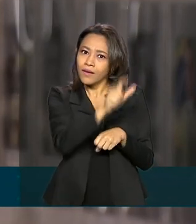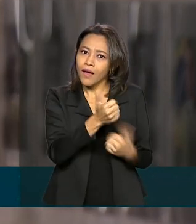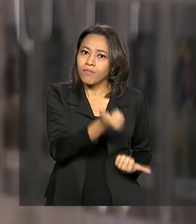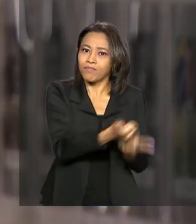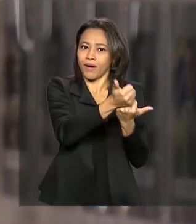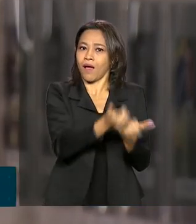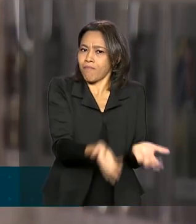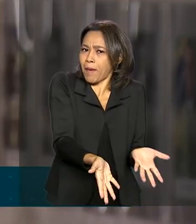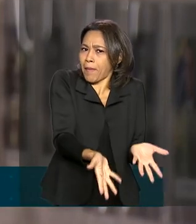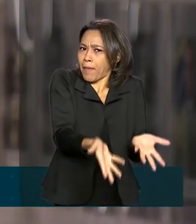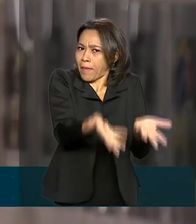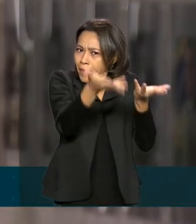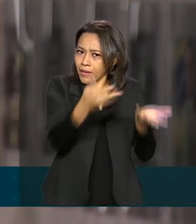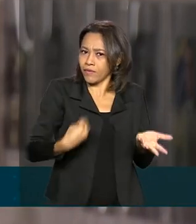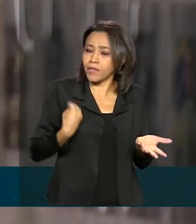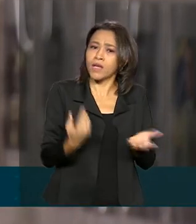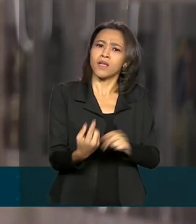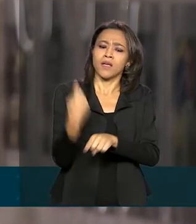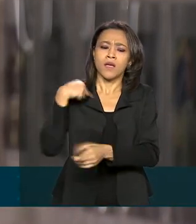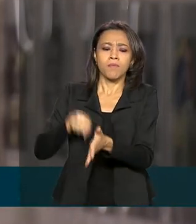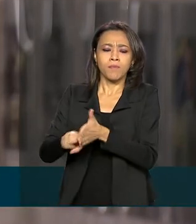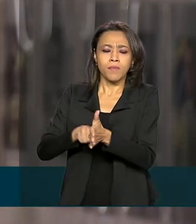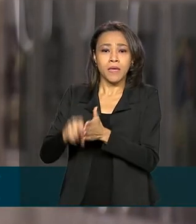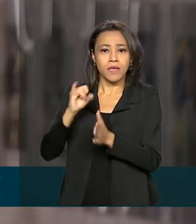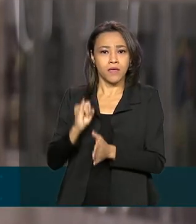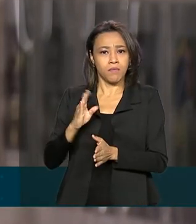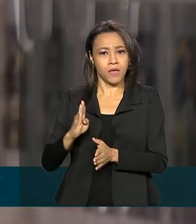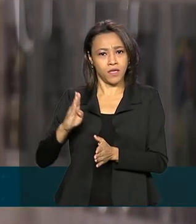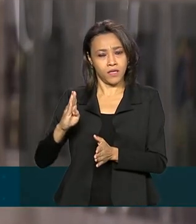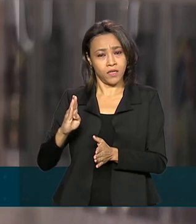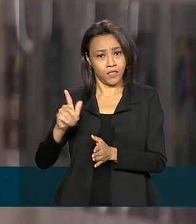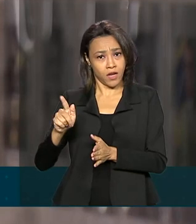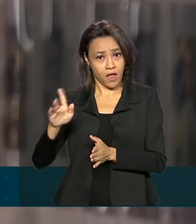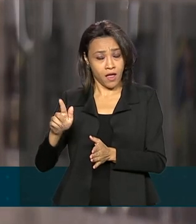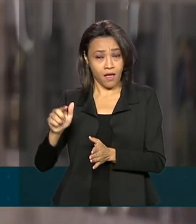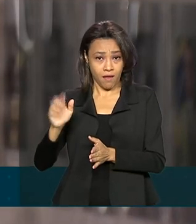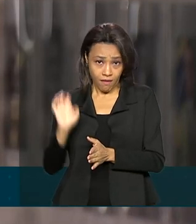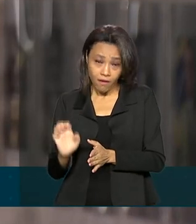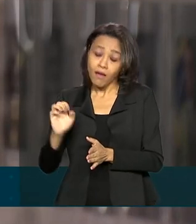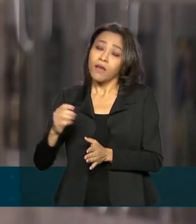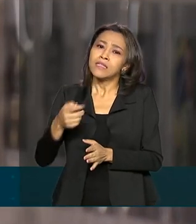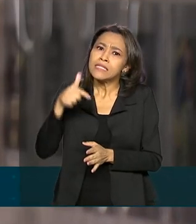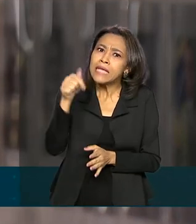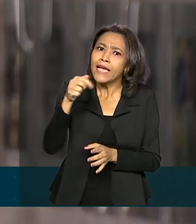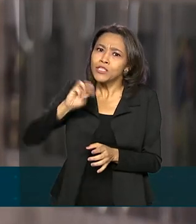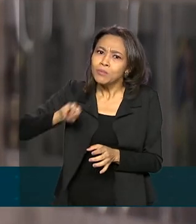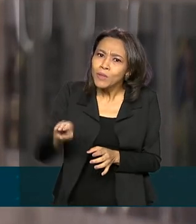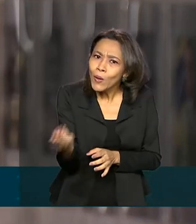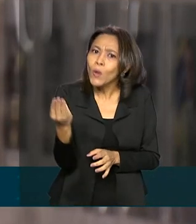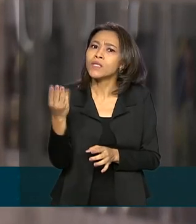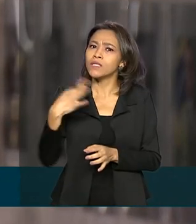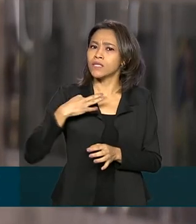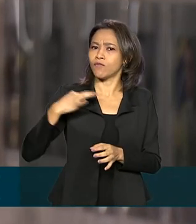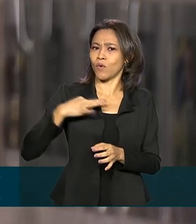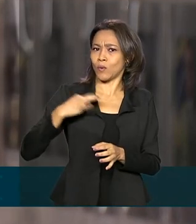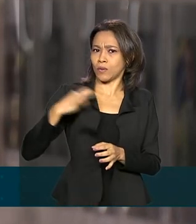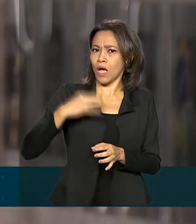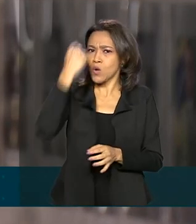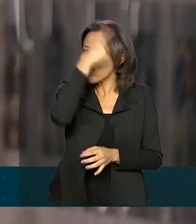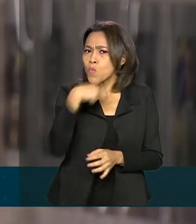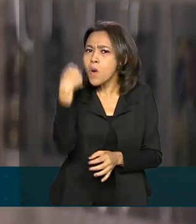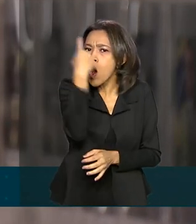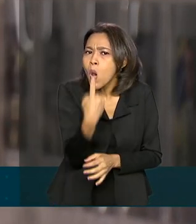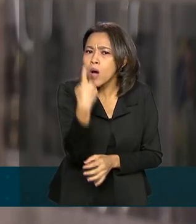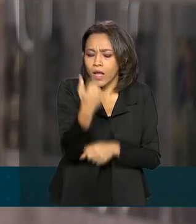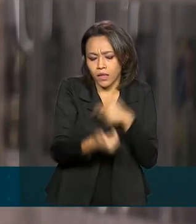De acordo com o IBGE, no ano passado, quase sete milhões de voluntários dedicaram ao menos uma hora por semana a esse